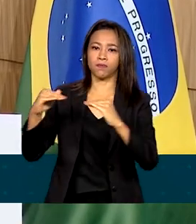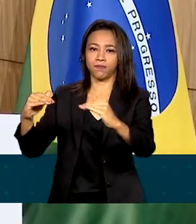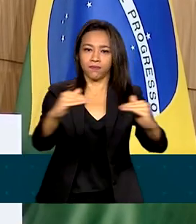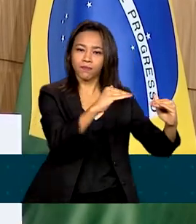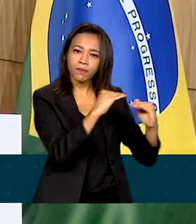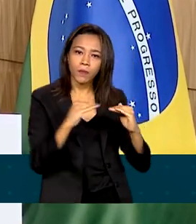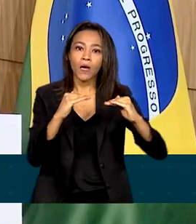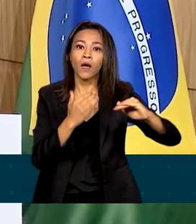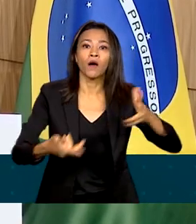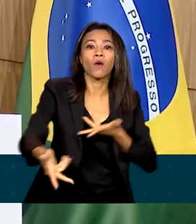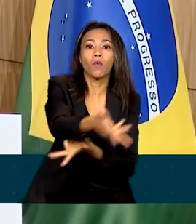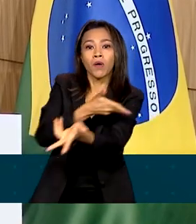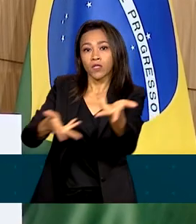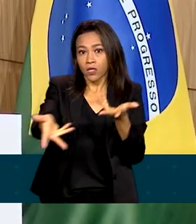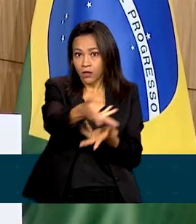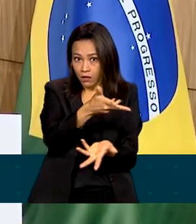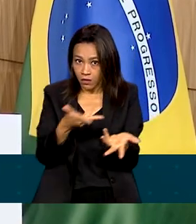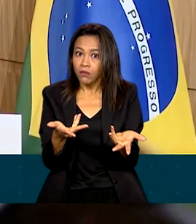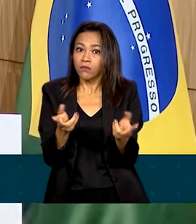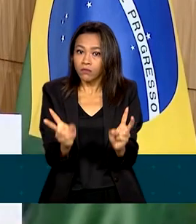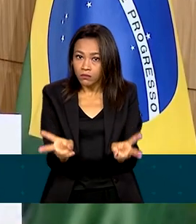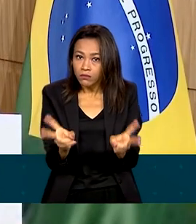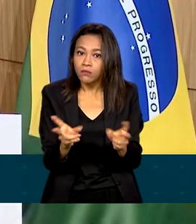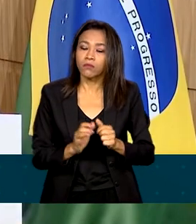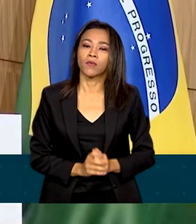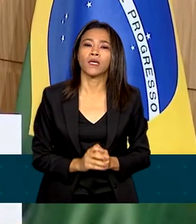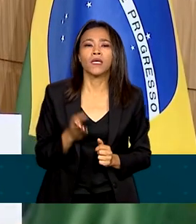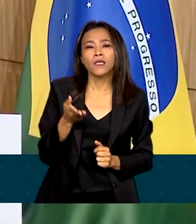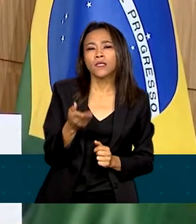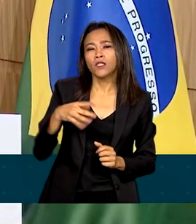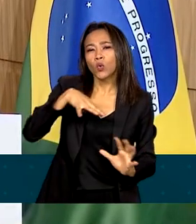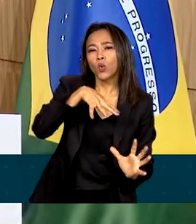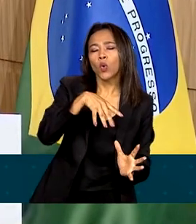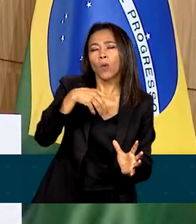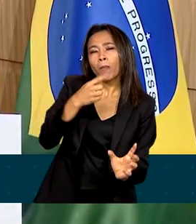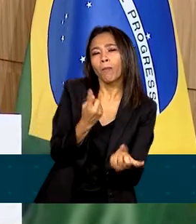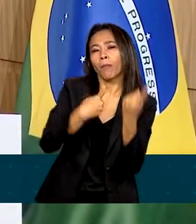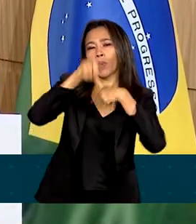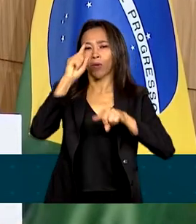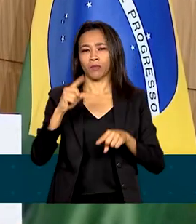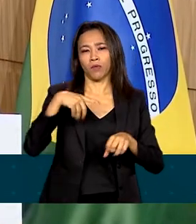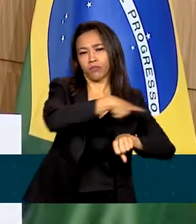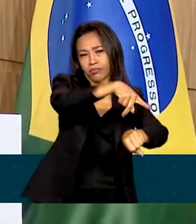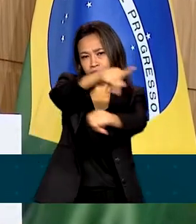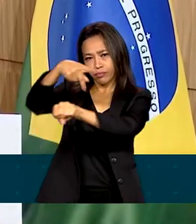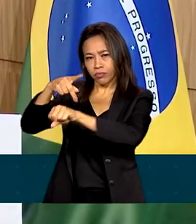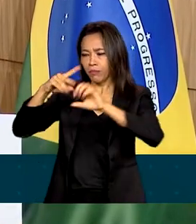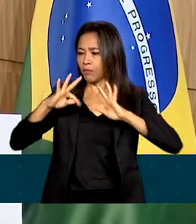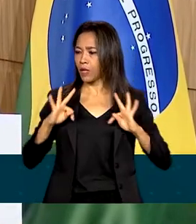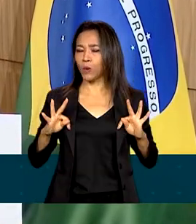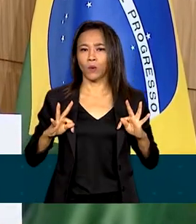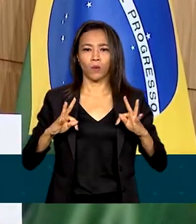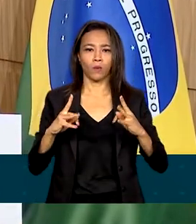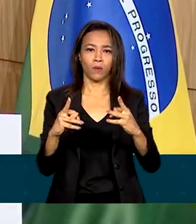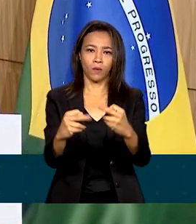que seja um mundo que seja mais próximo e sustentável para todos, numa